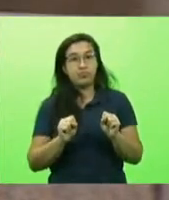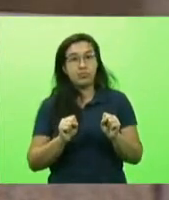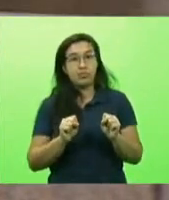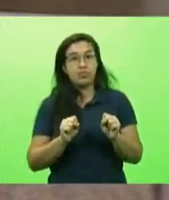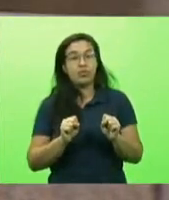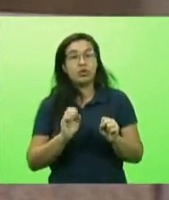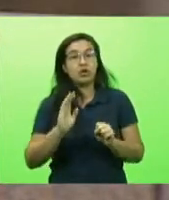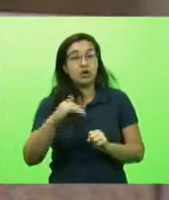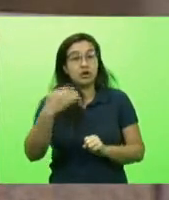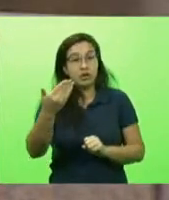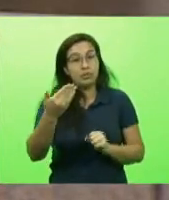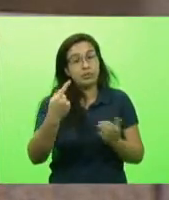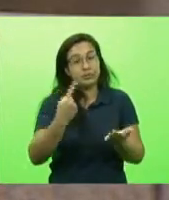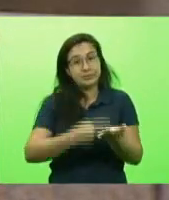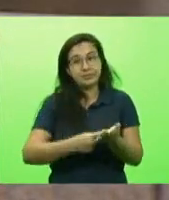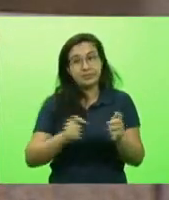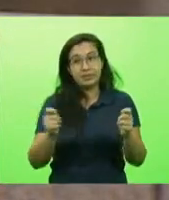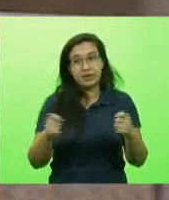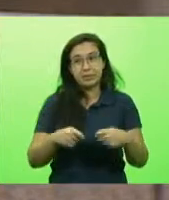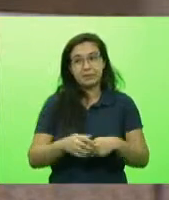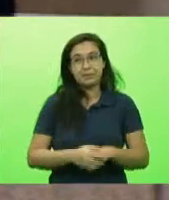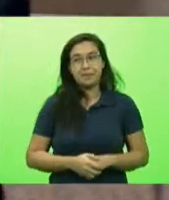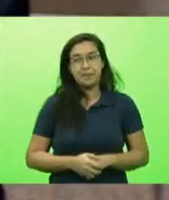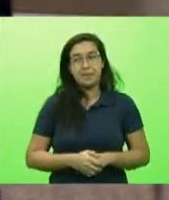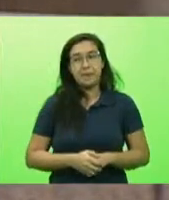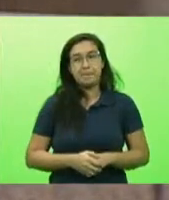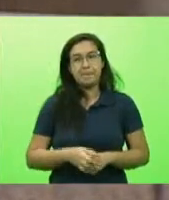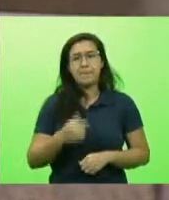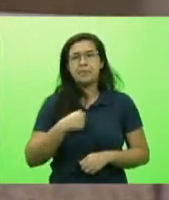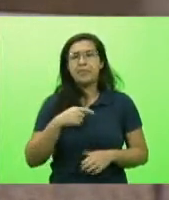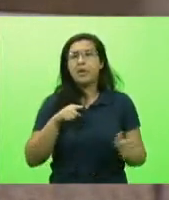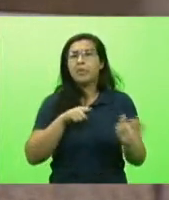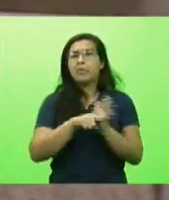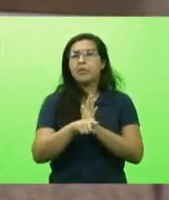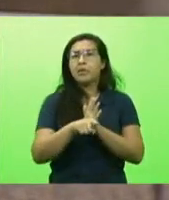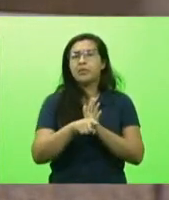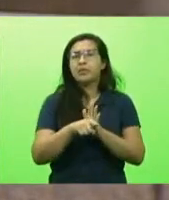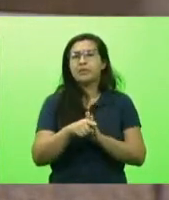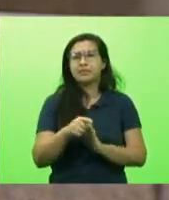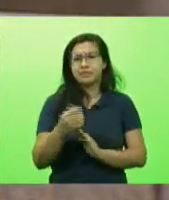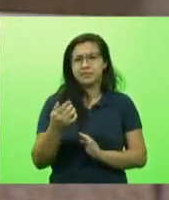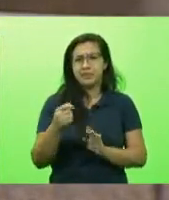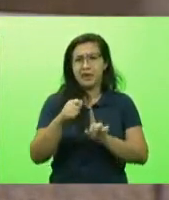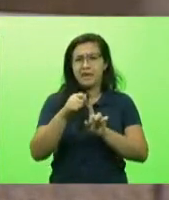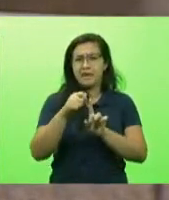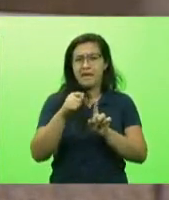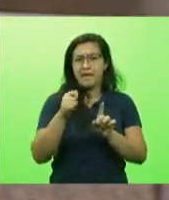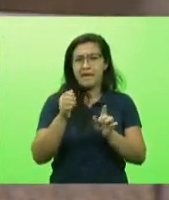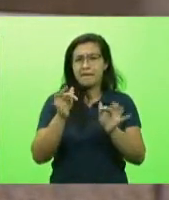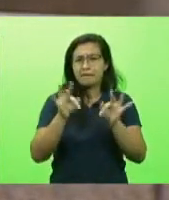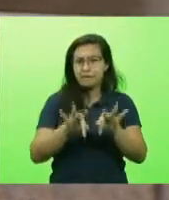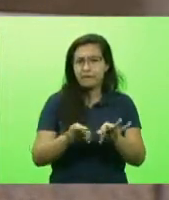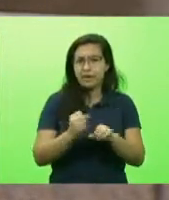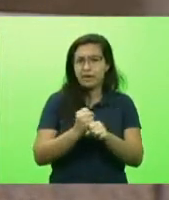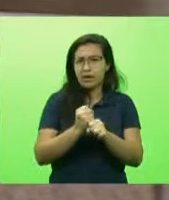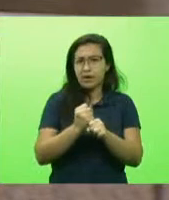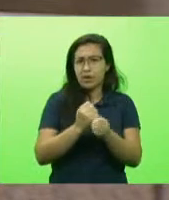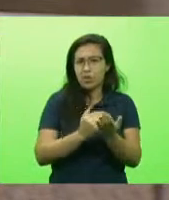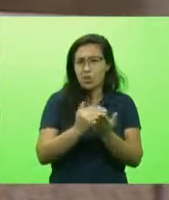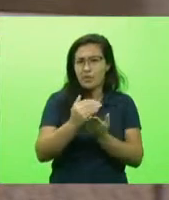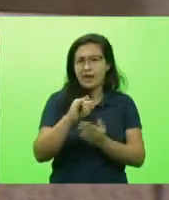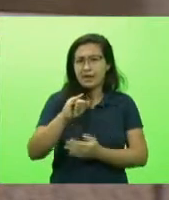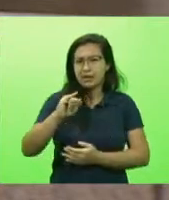momento mas secretário a minha indagação é seguinte naquele momento final de ano início de janeiro em que